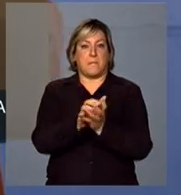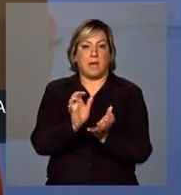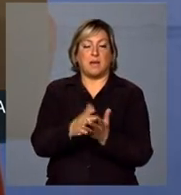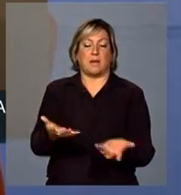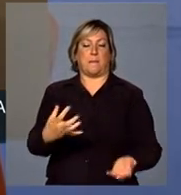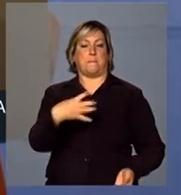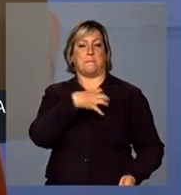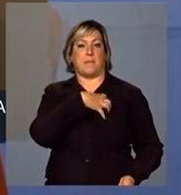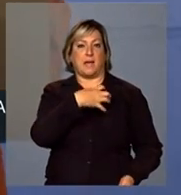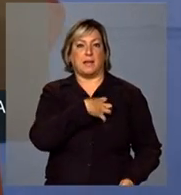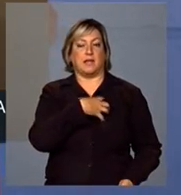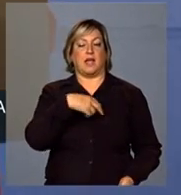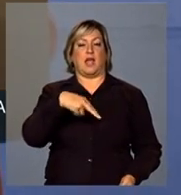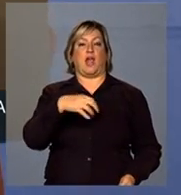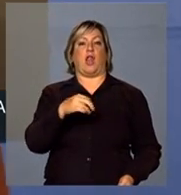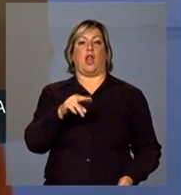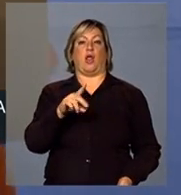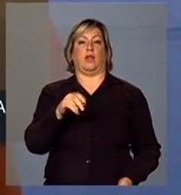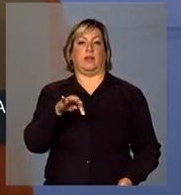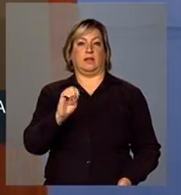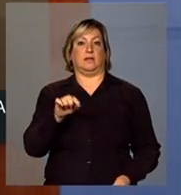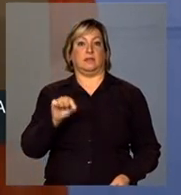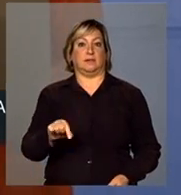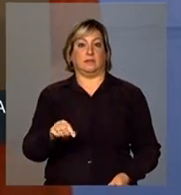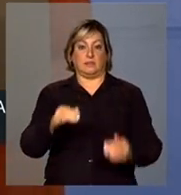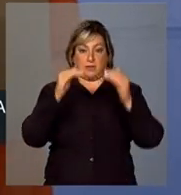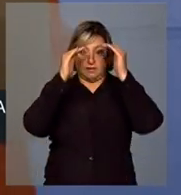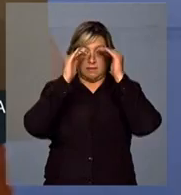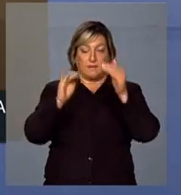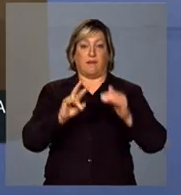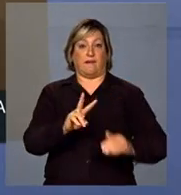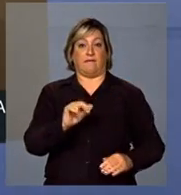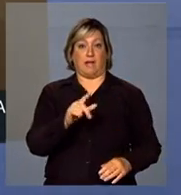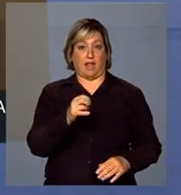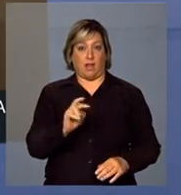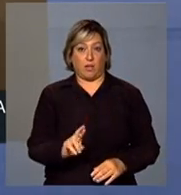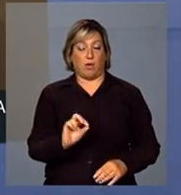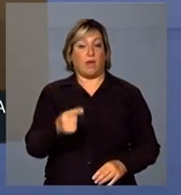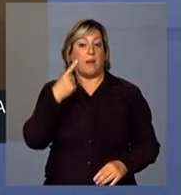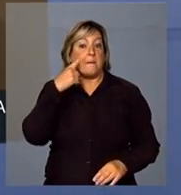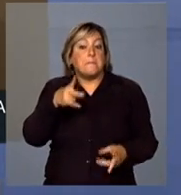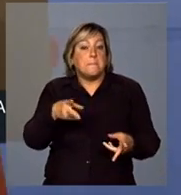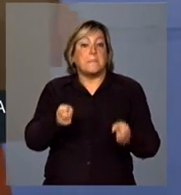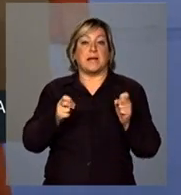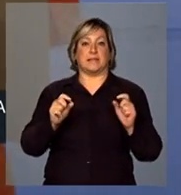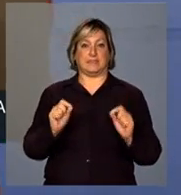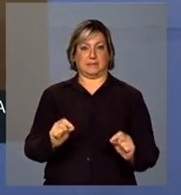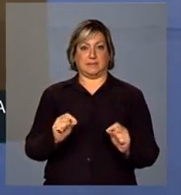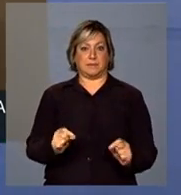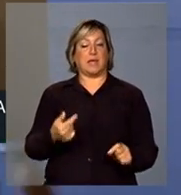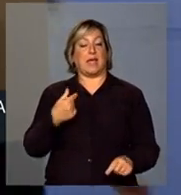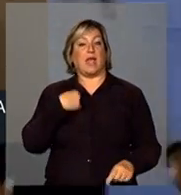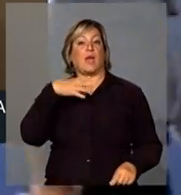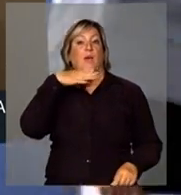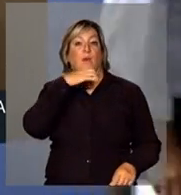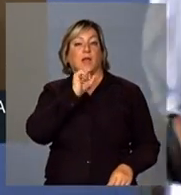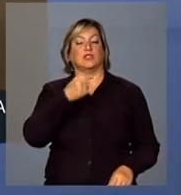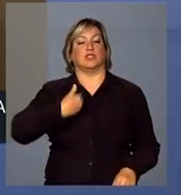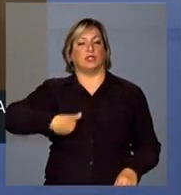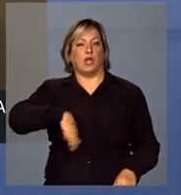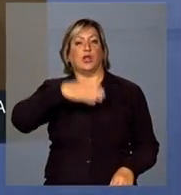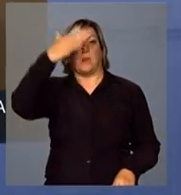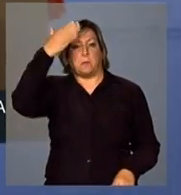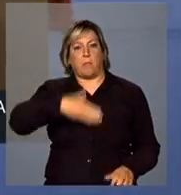e nordestinos. Valorizar significa perceber, e eu acho que nós provamos